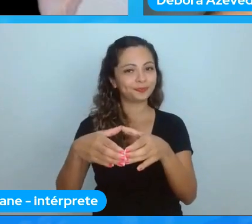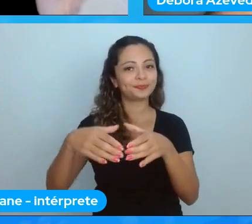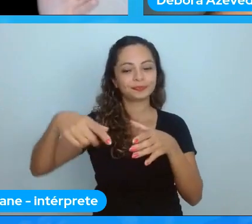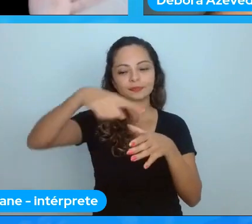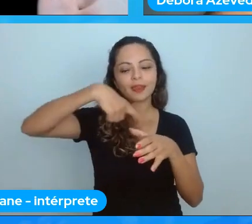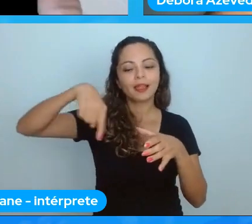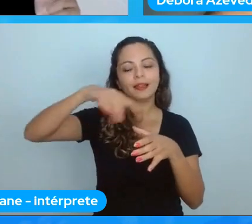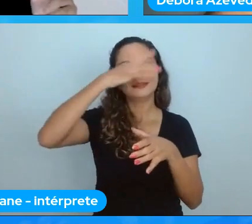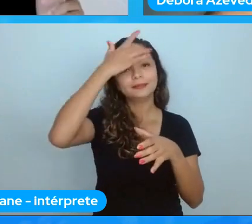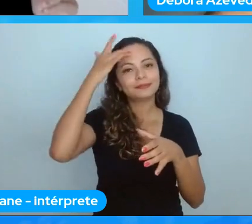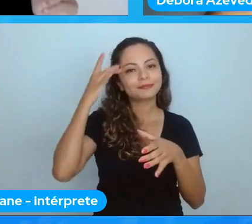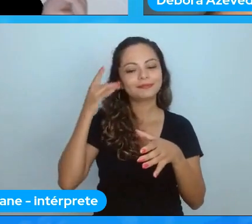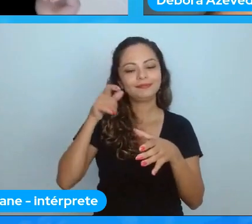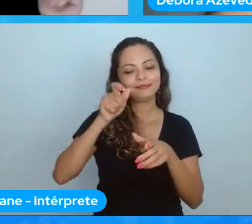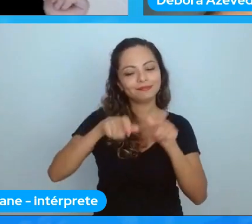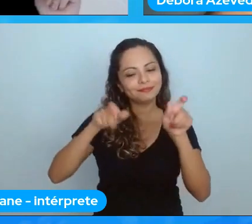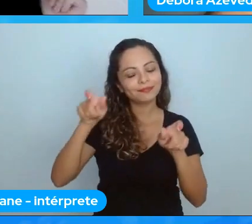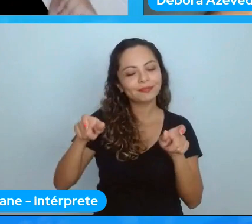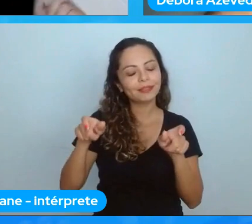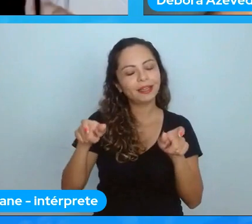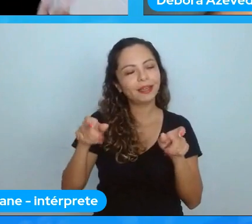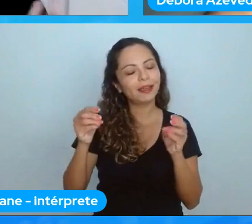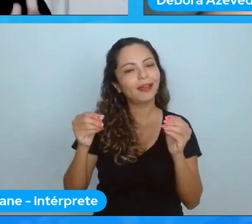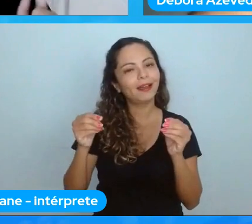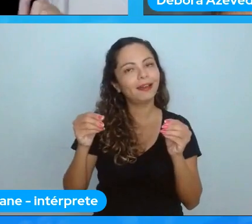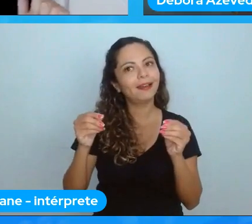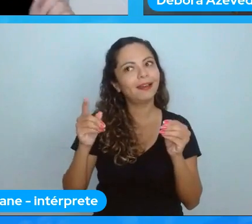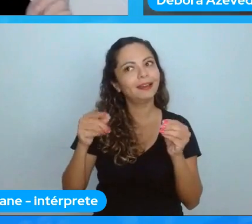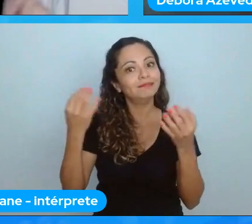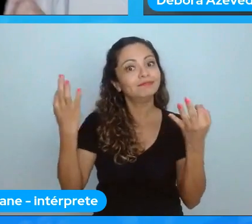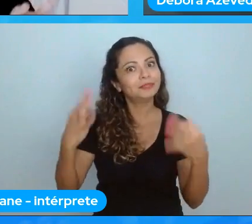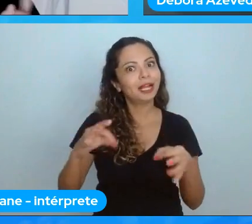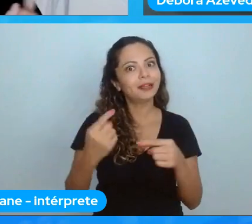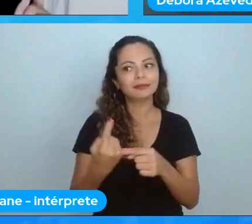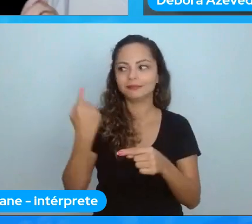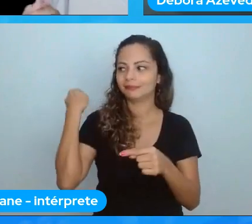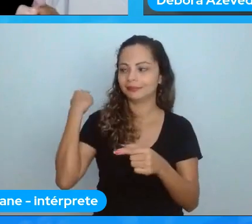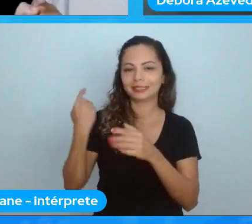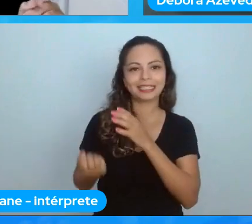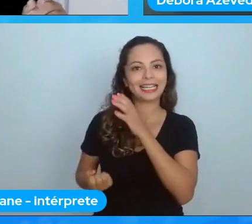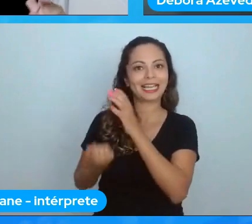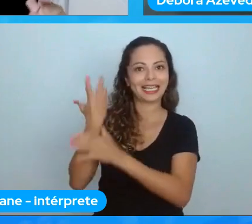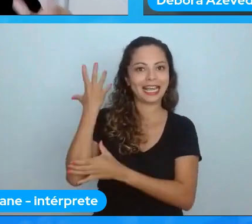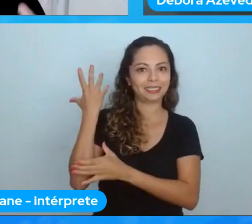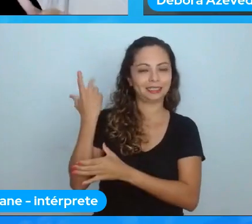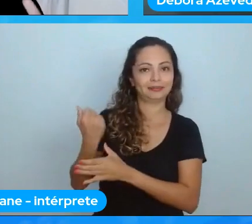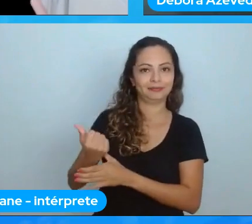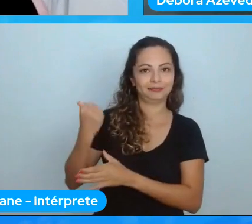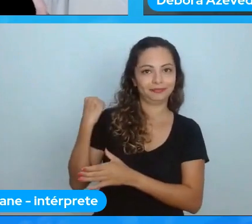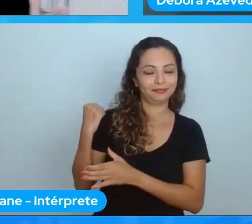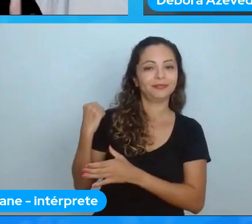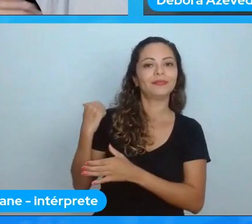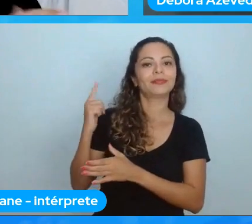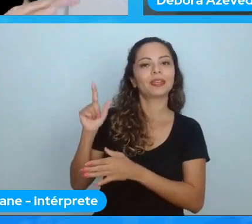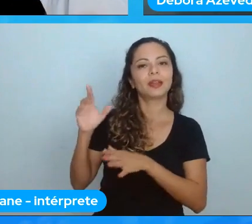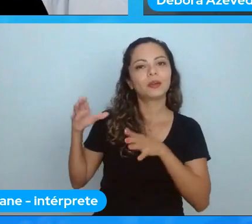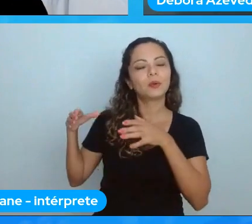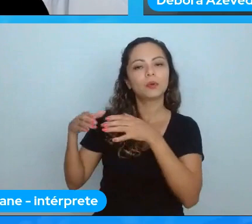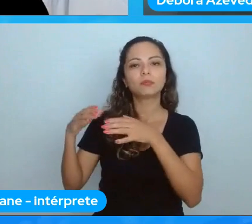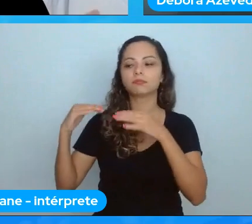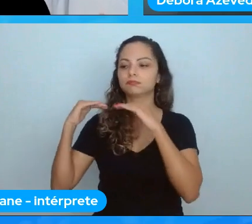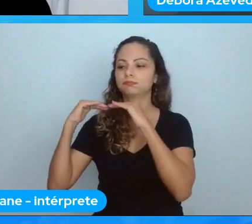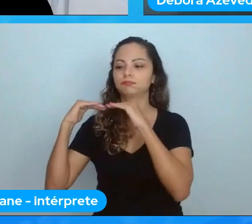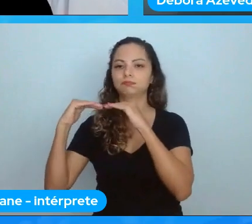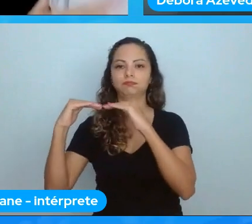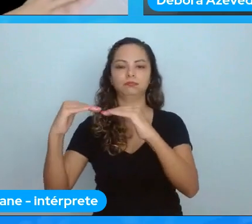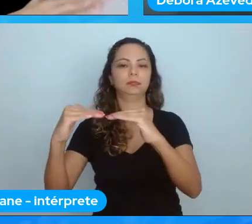PyLadies acho que talvez essa foi uma coisa que a gente acertou desde o início acho que a gente tentamos muito isso de ser horizontal não existia uma pessoa que